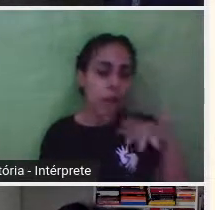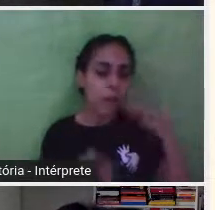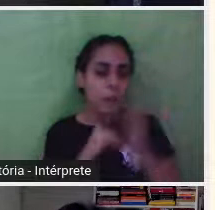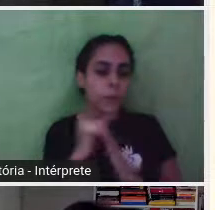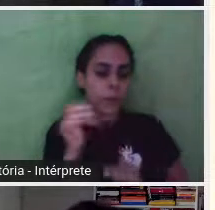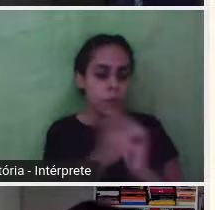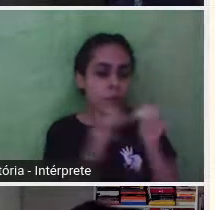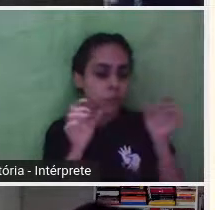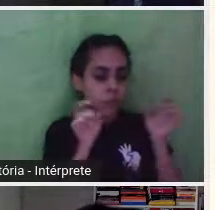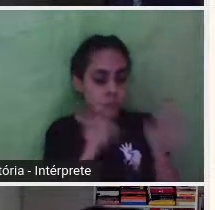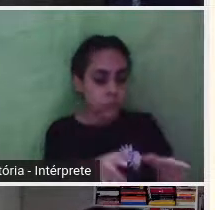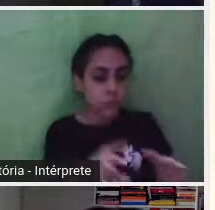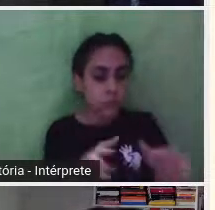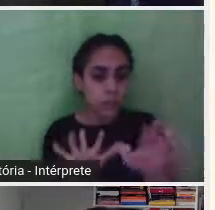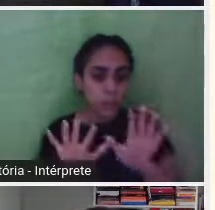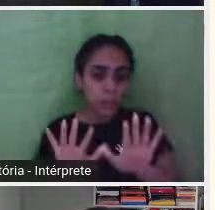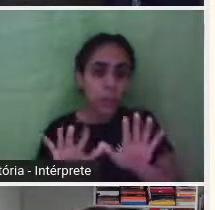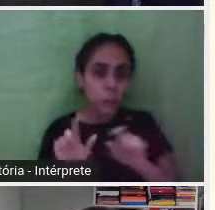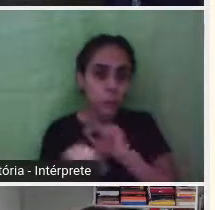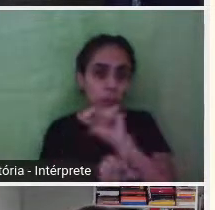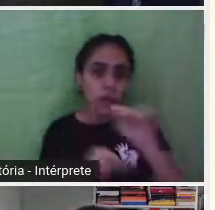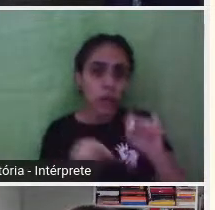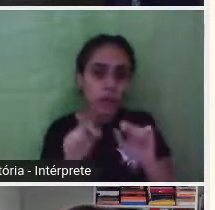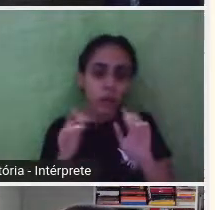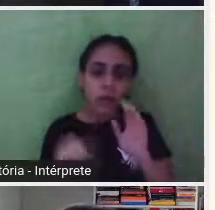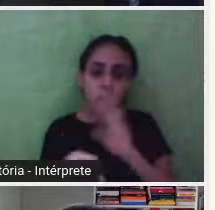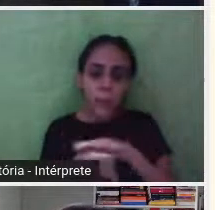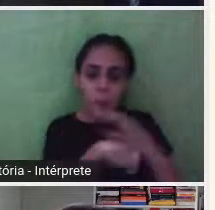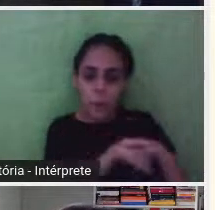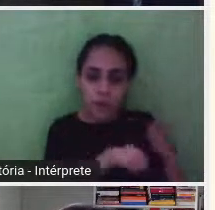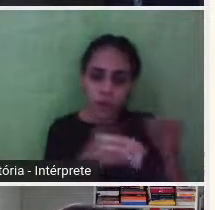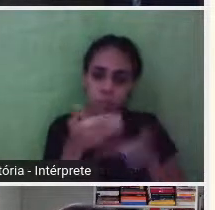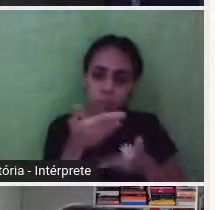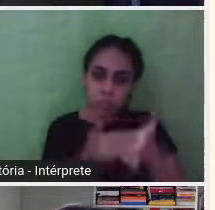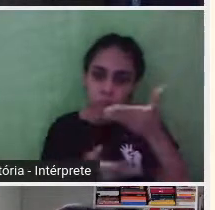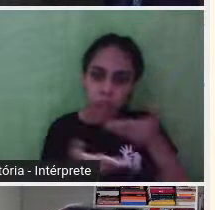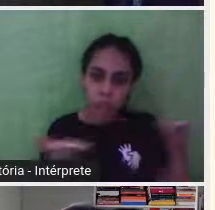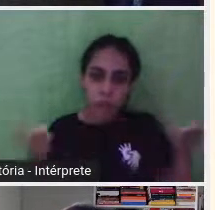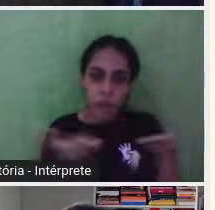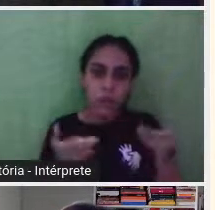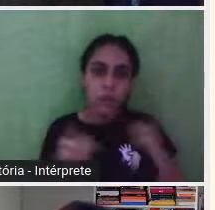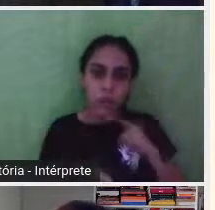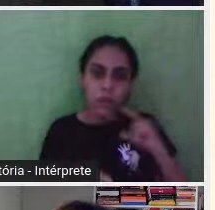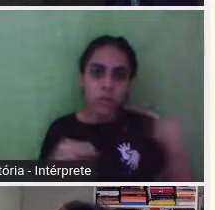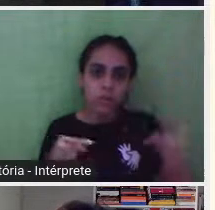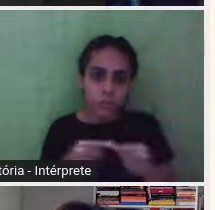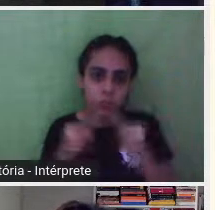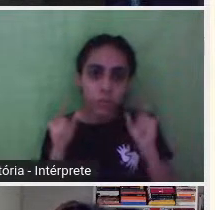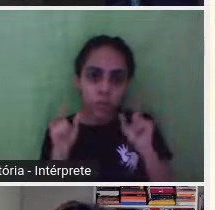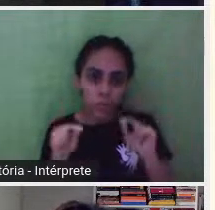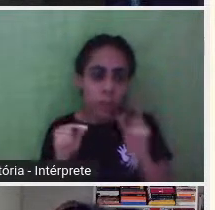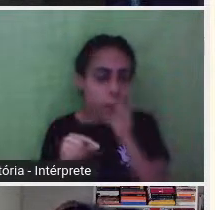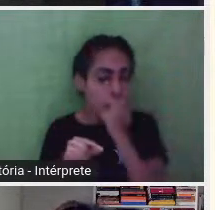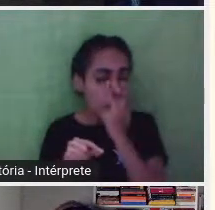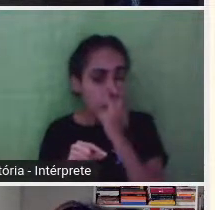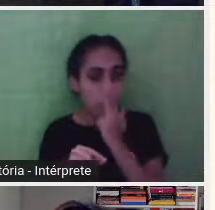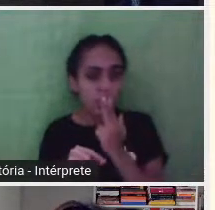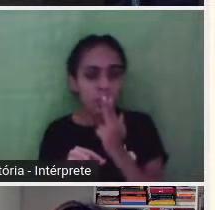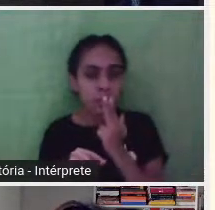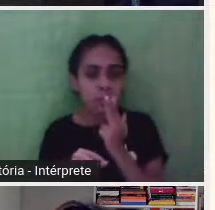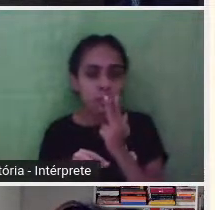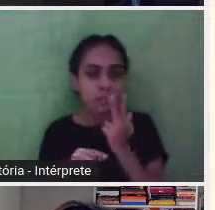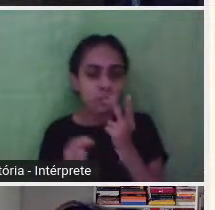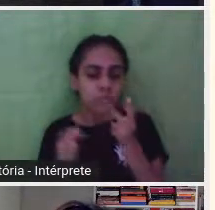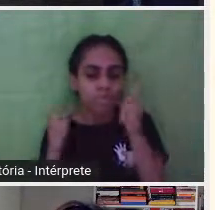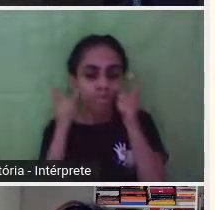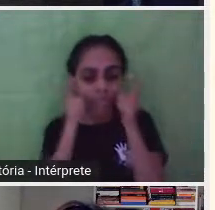que, assim, vários momentos dessa conversa, desses Travessias e dos outros, tenham a ver com isso, né, despertar um olhar para que acontece ao nosso